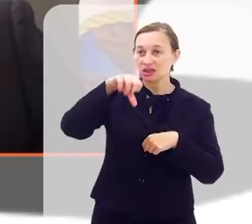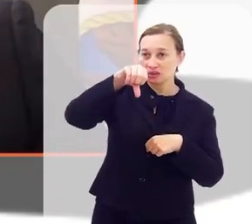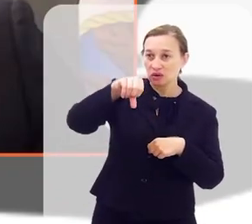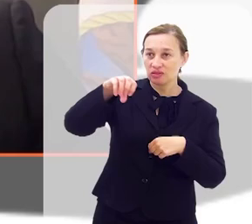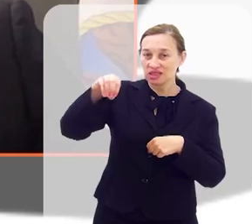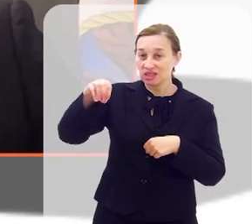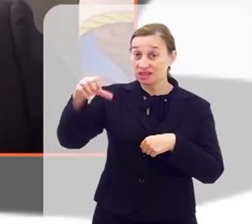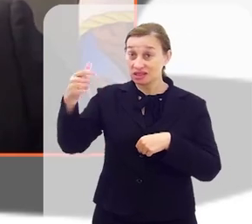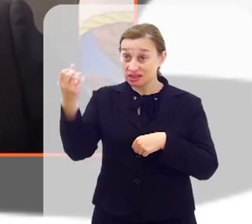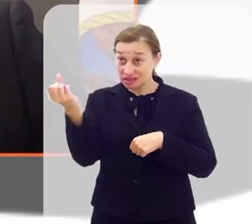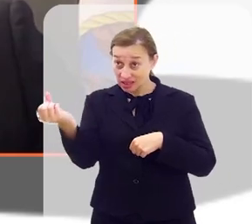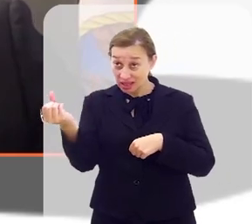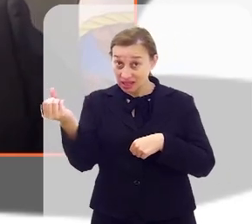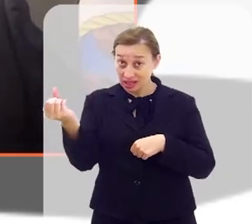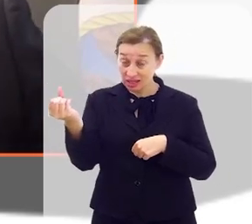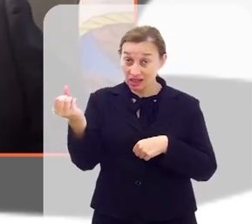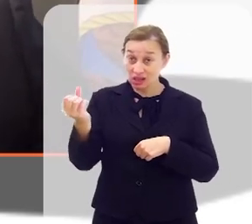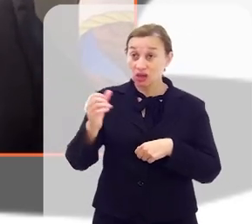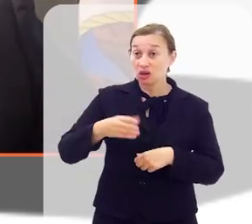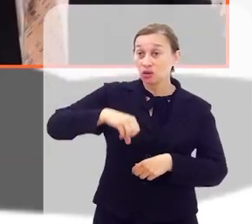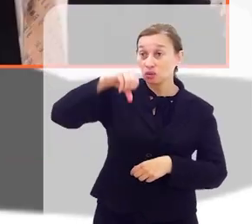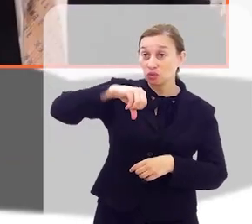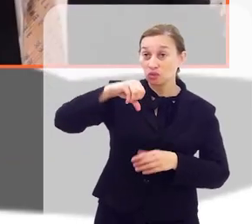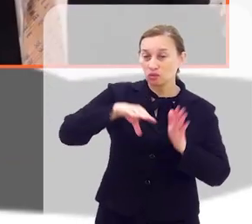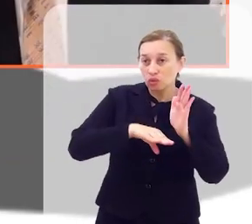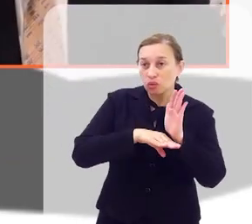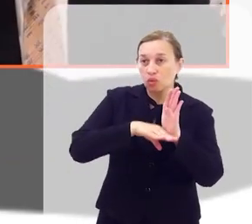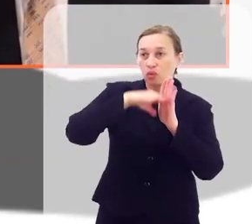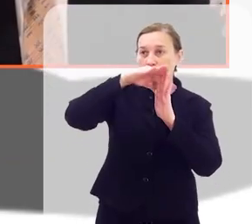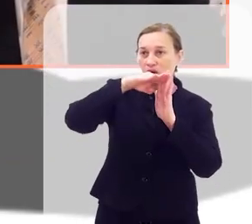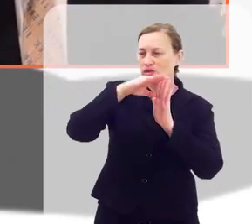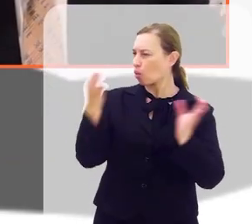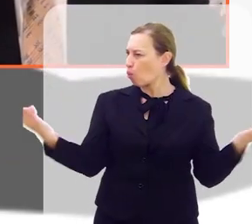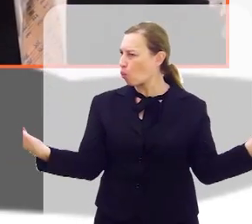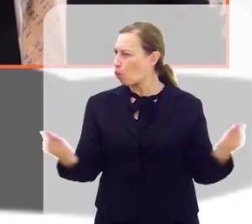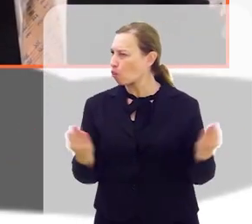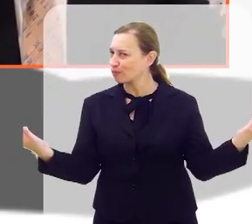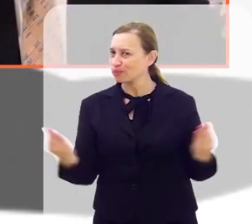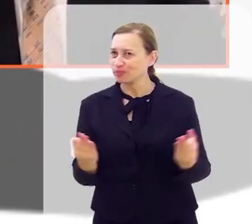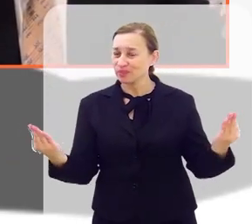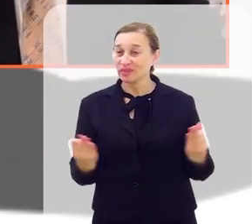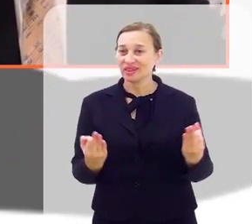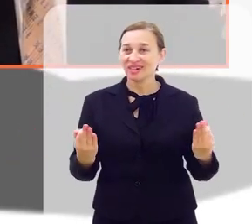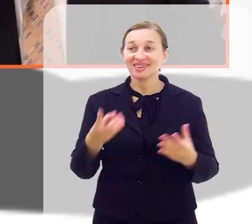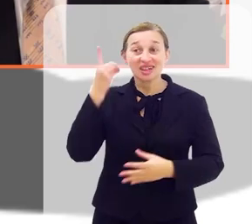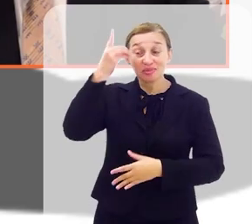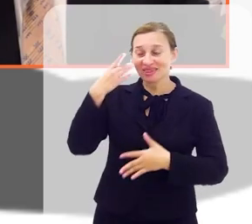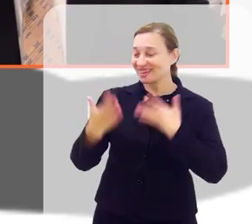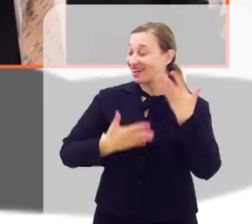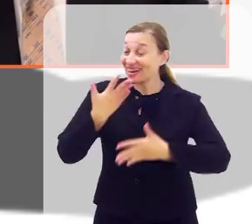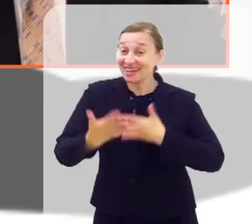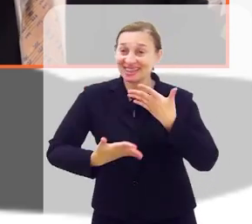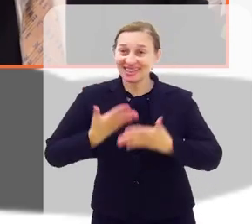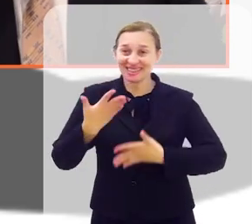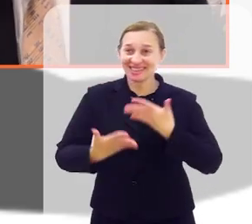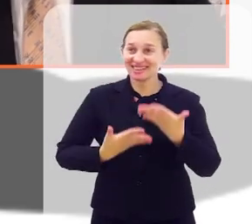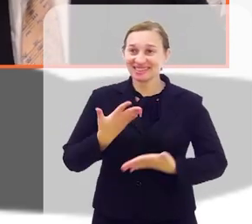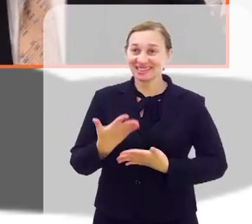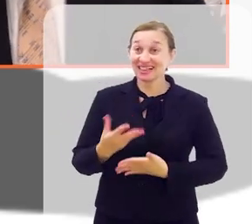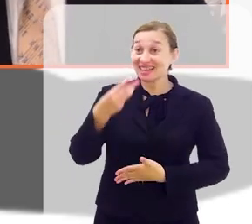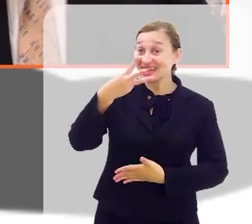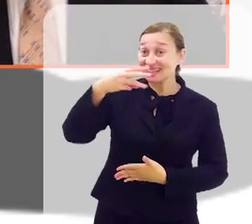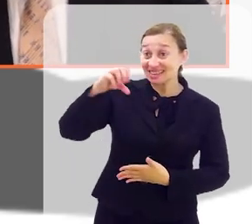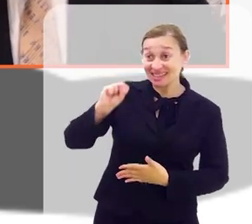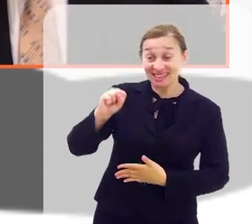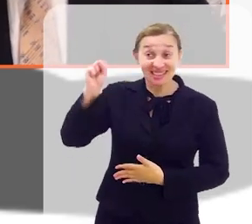906, aqui no nono andar. No nono andar, está ótimo. Deputado, então é uma alegria, é um prazer, o senhor tem aí